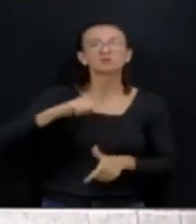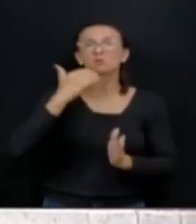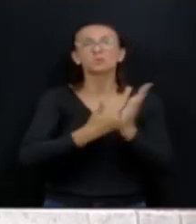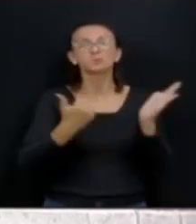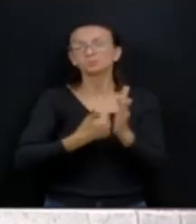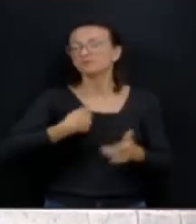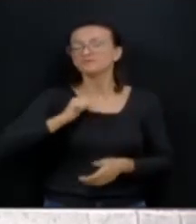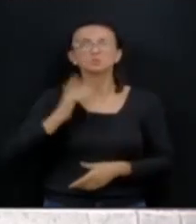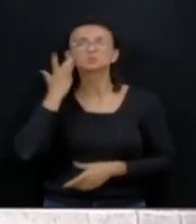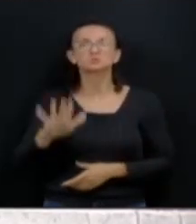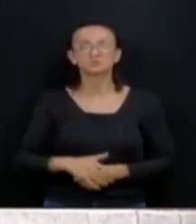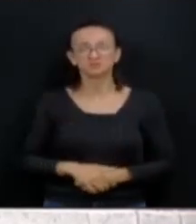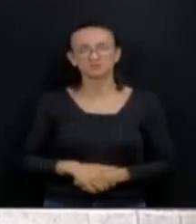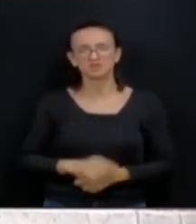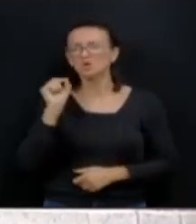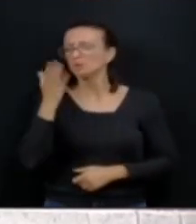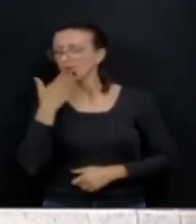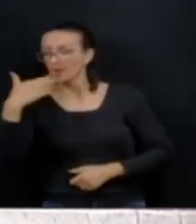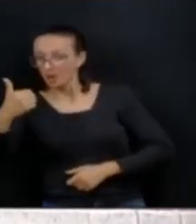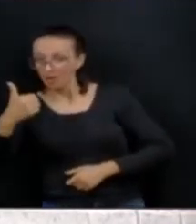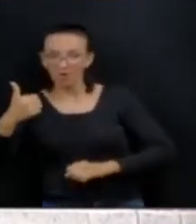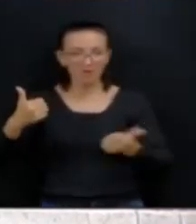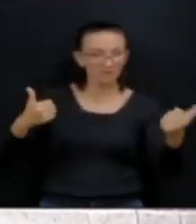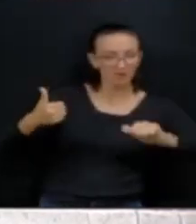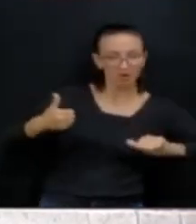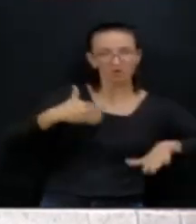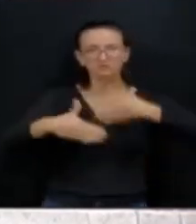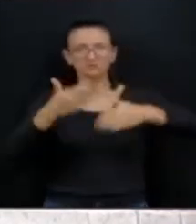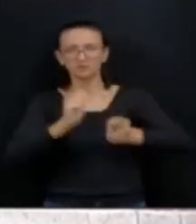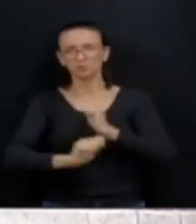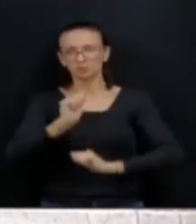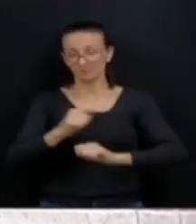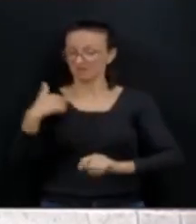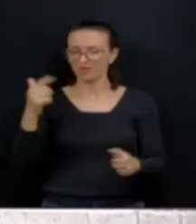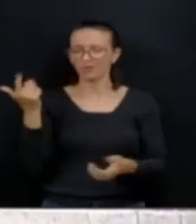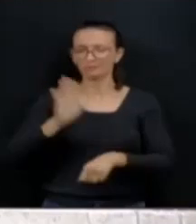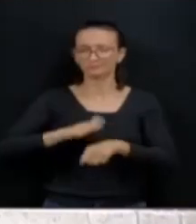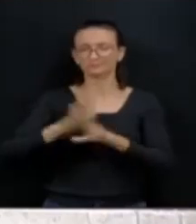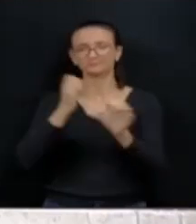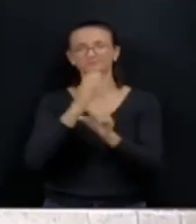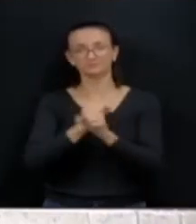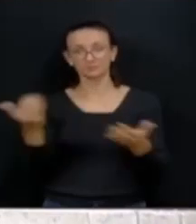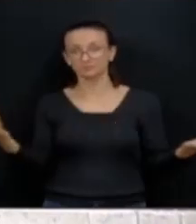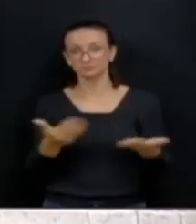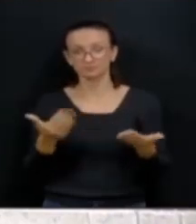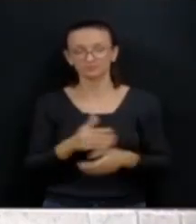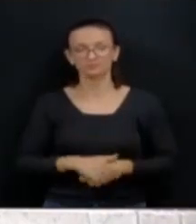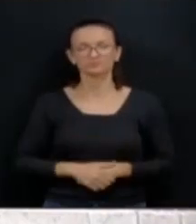O que está melhorando ou piorando o desenvolvimento econômico? Fiz um cálculo. Um cálculo hoje,